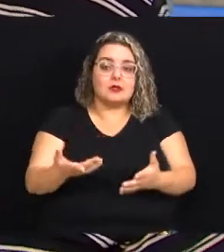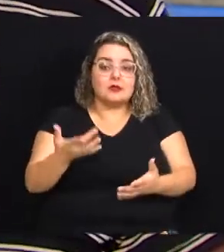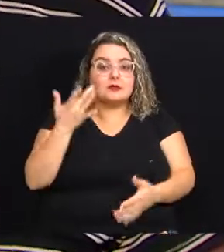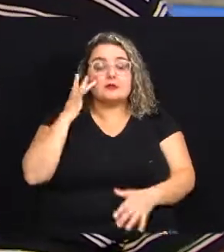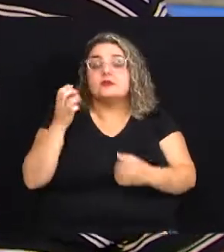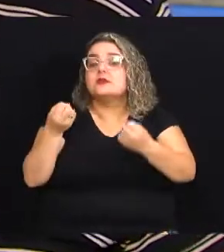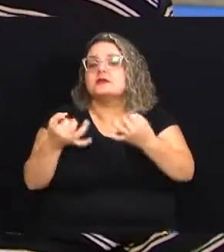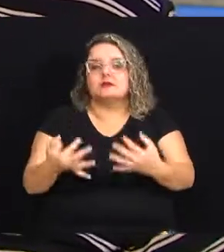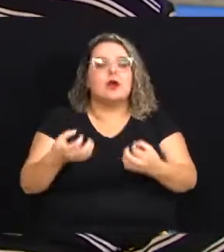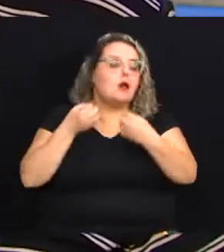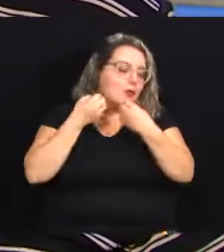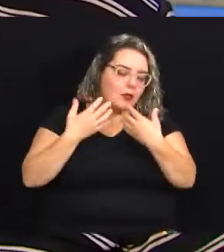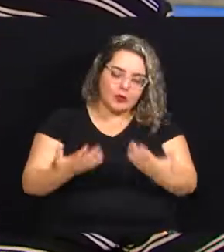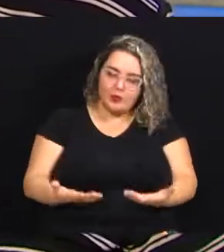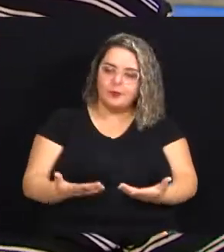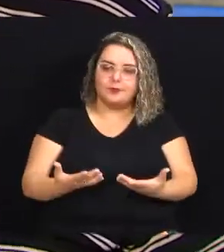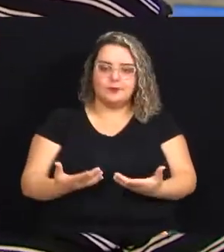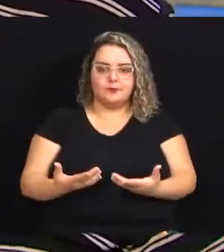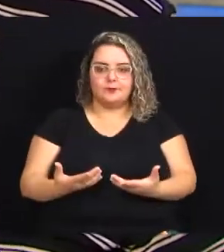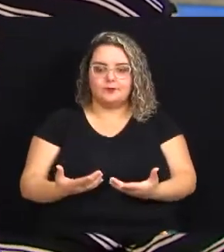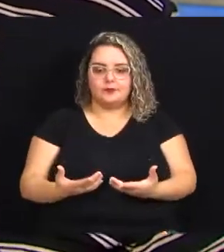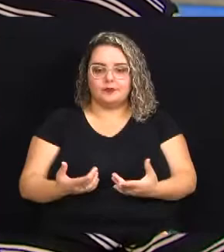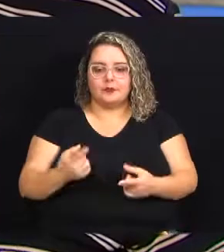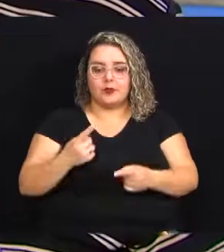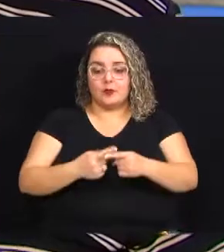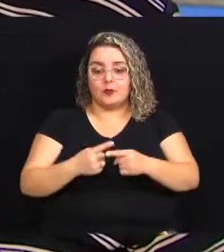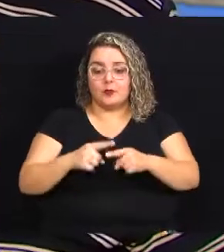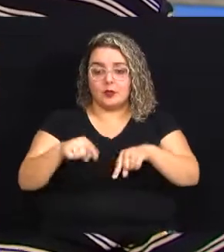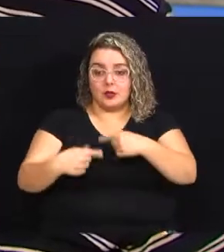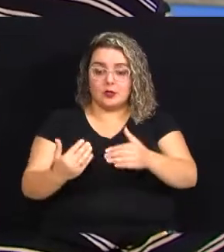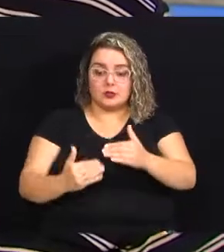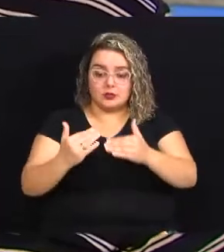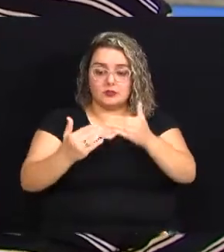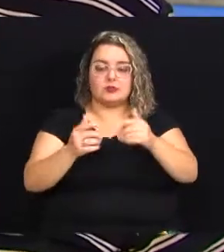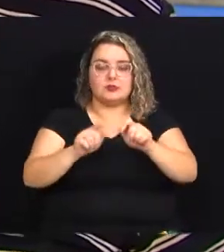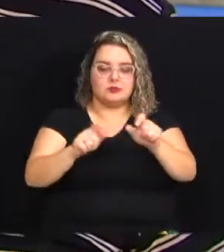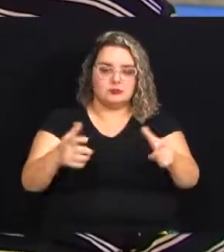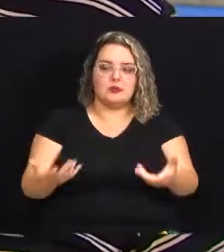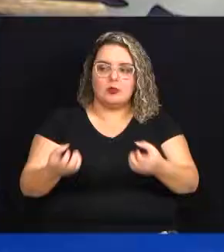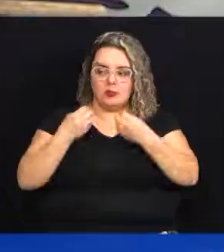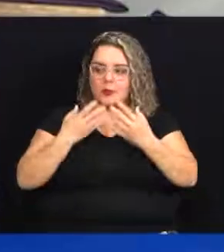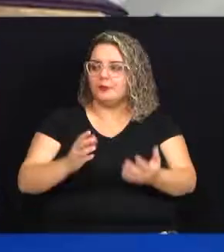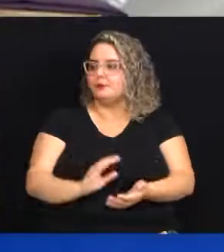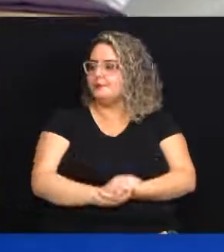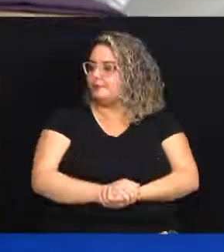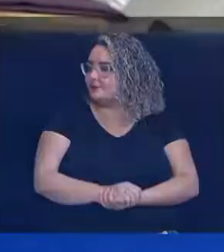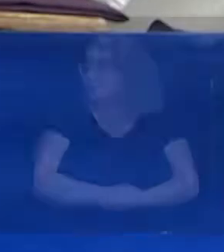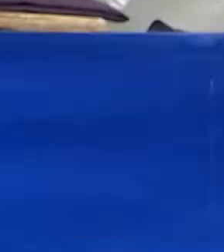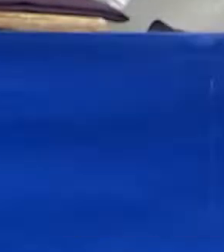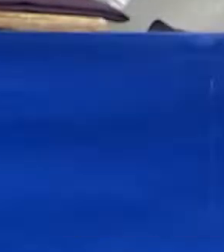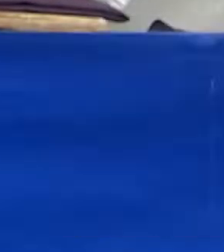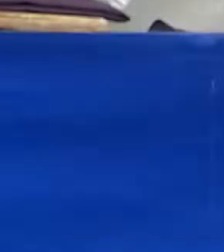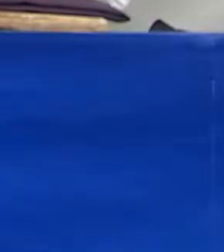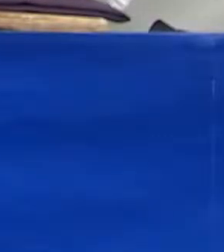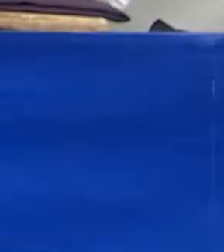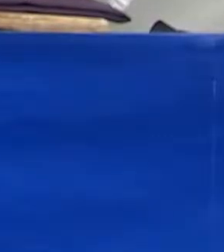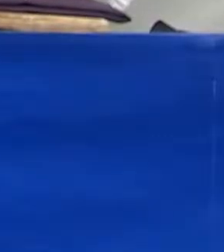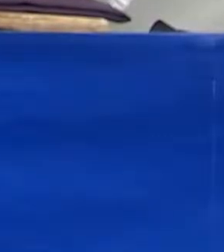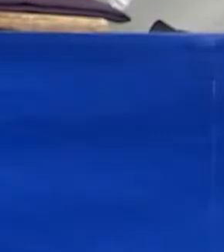eu não sei explicar é muito bom porque essa outra parte que você desenvolve com as pessoas que